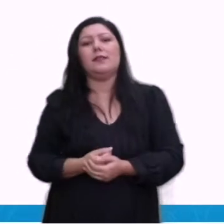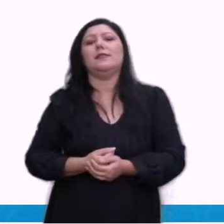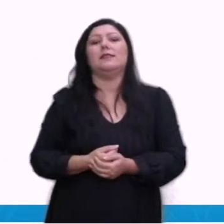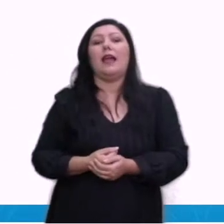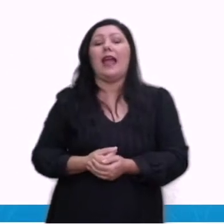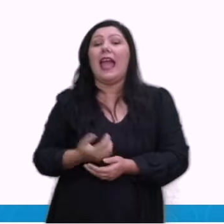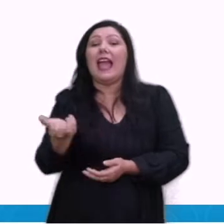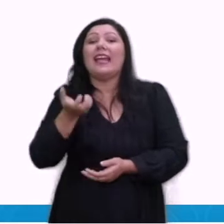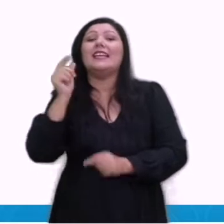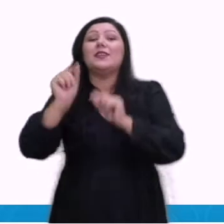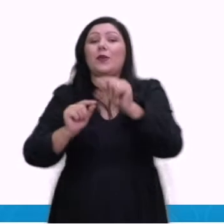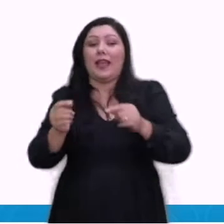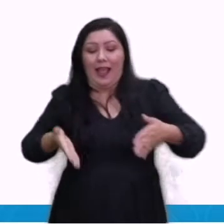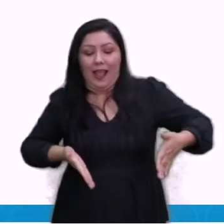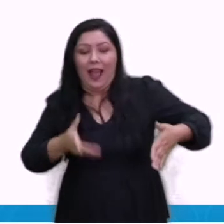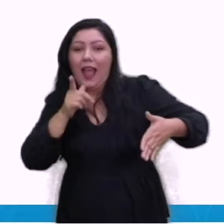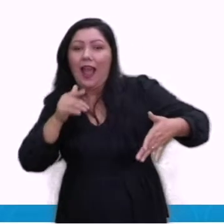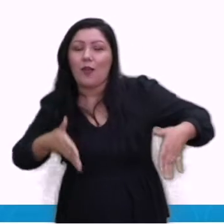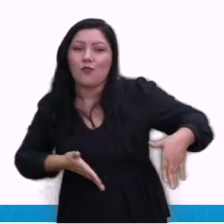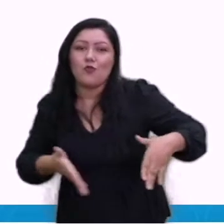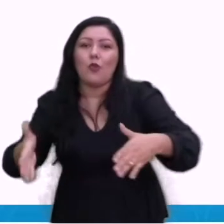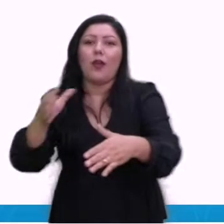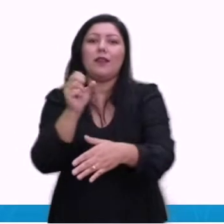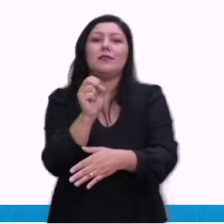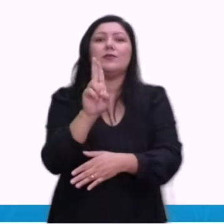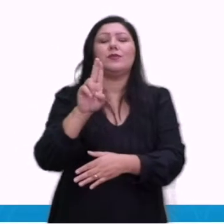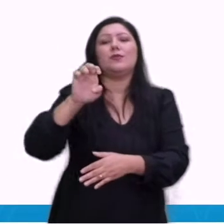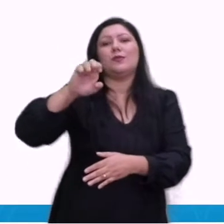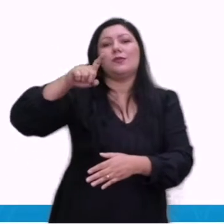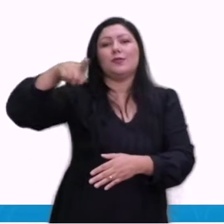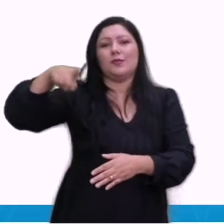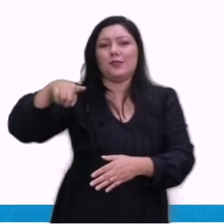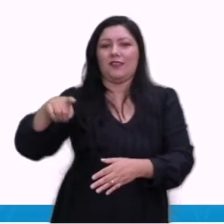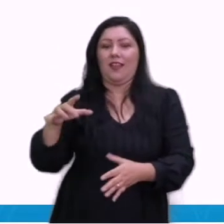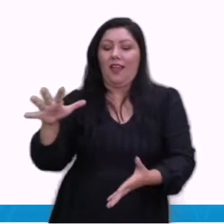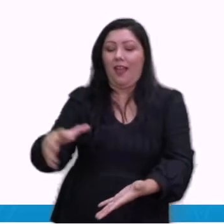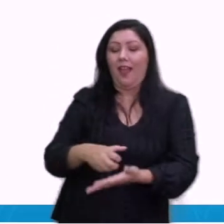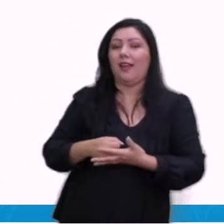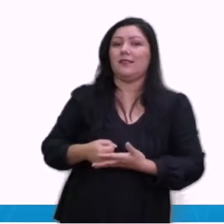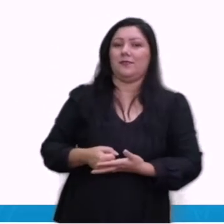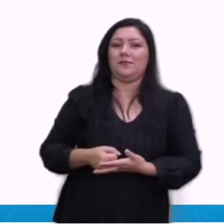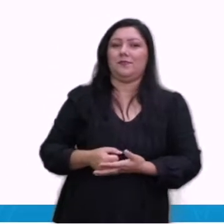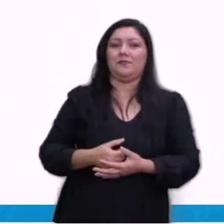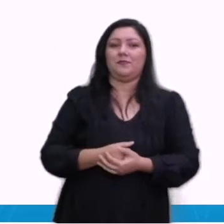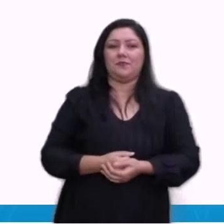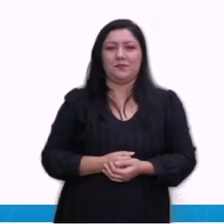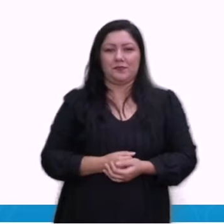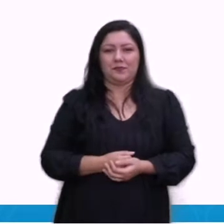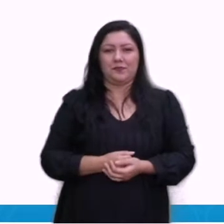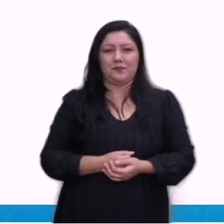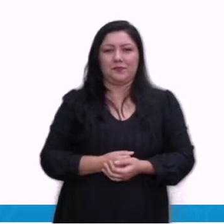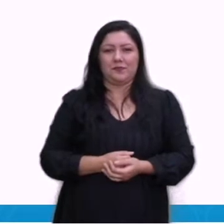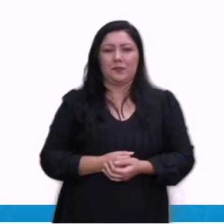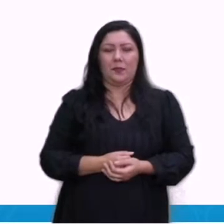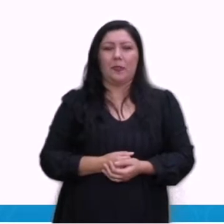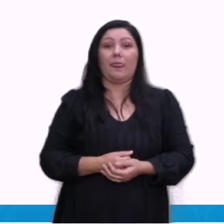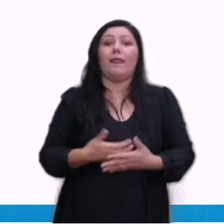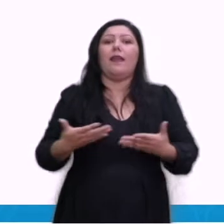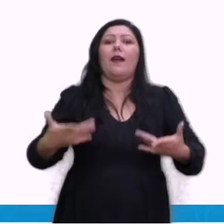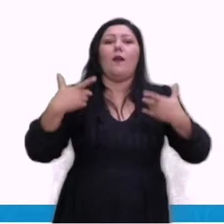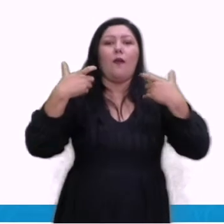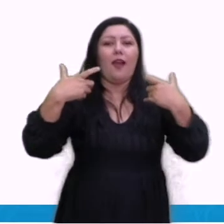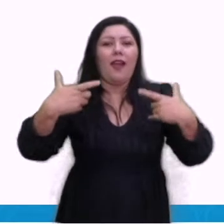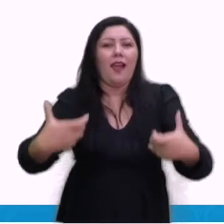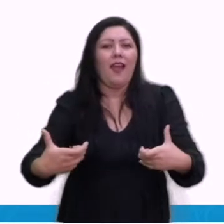mesmo ano, a Iugoslávia e a Grécia foram ocupados pelas tropas do eixo, ou seja, a guerra